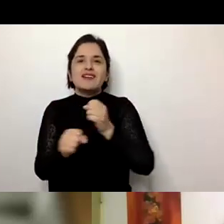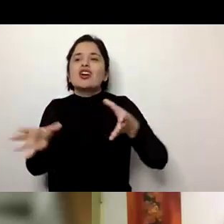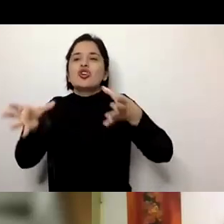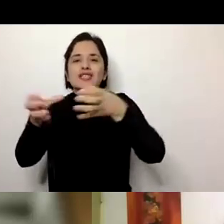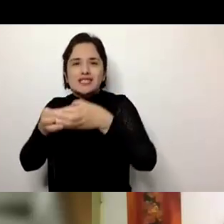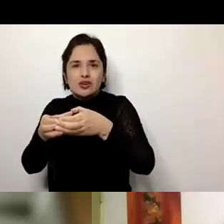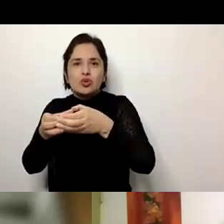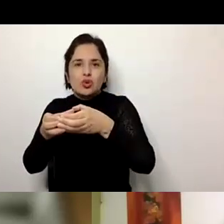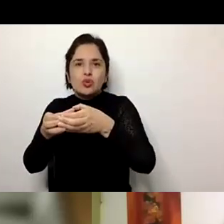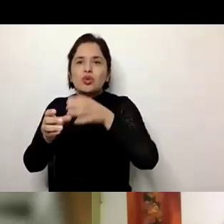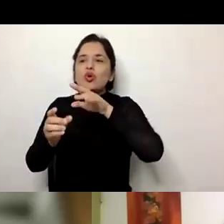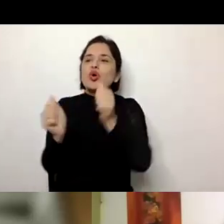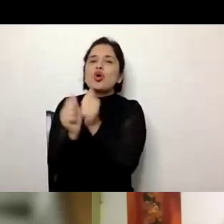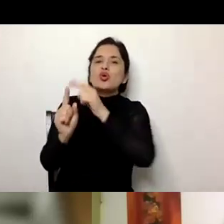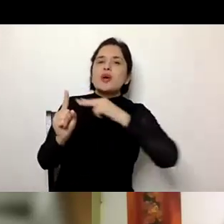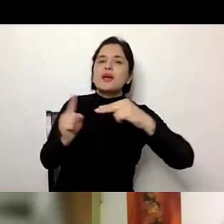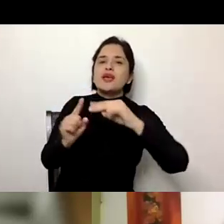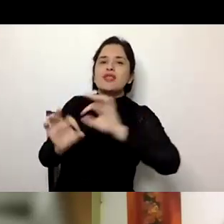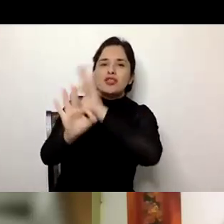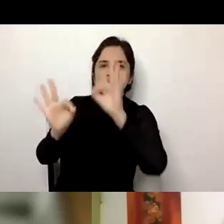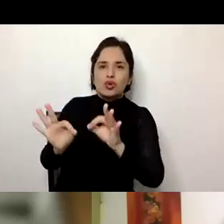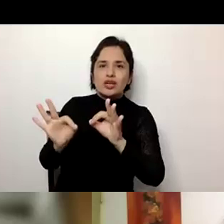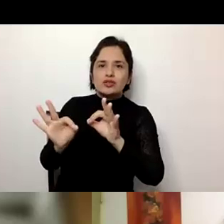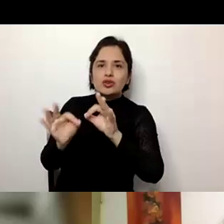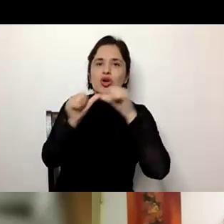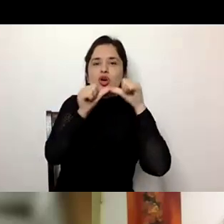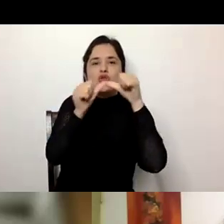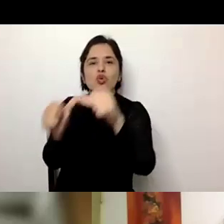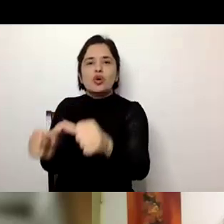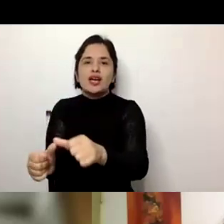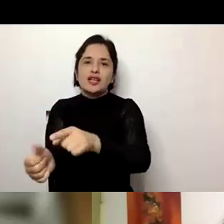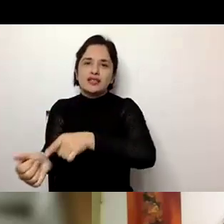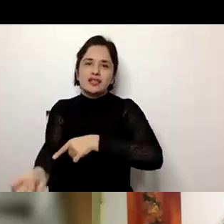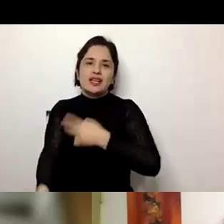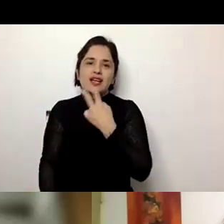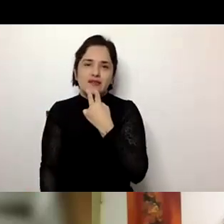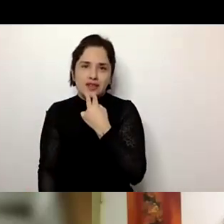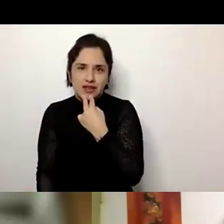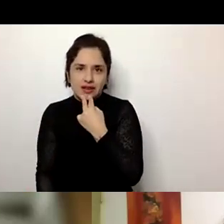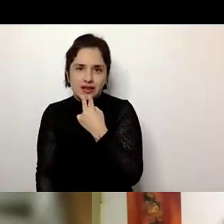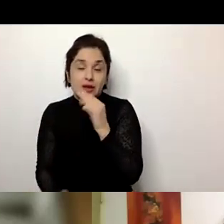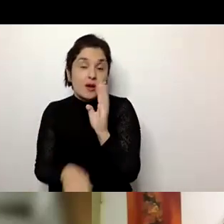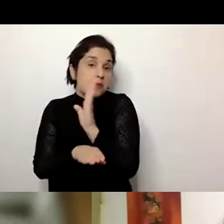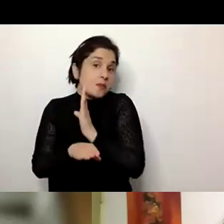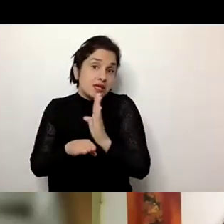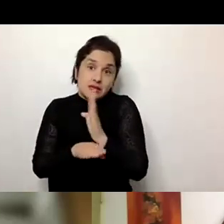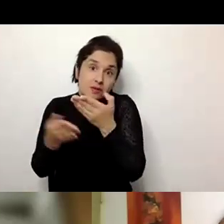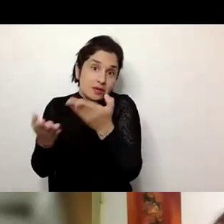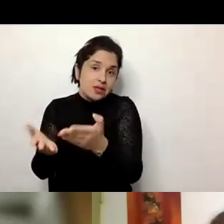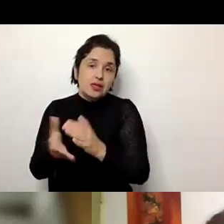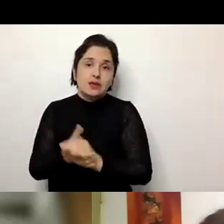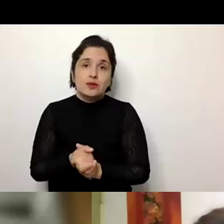com essa perspectiva de educação ao longo da vida, então basicamente seria isso,